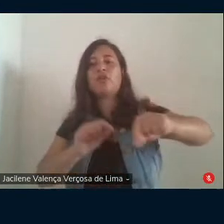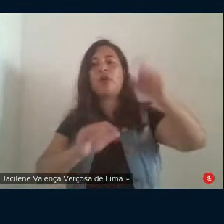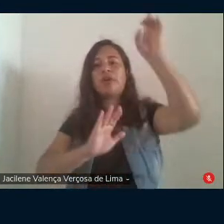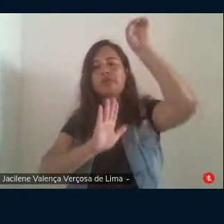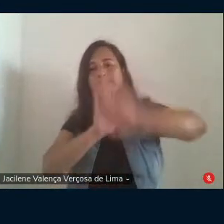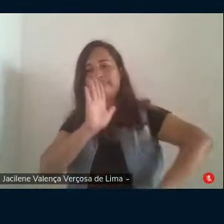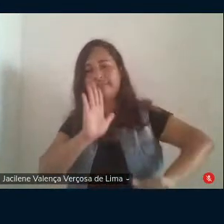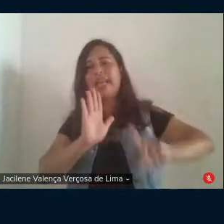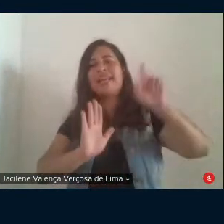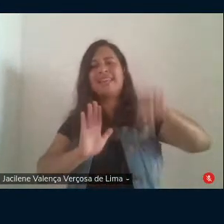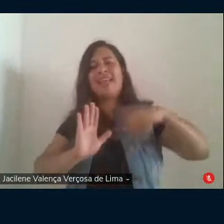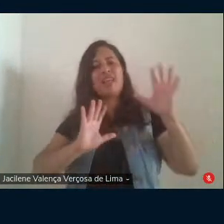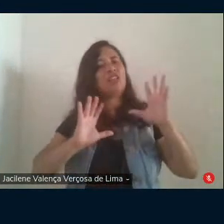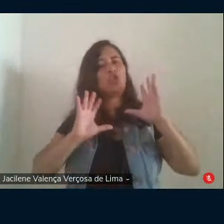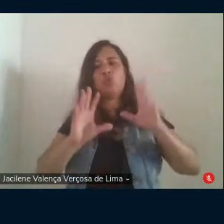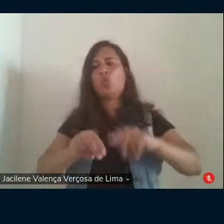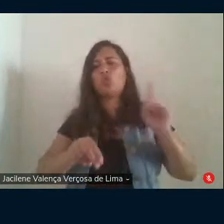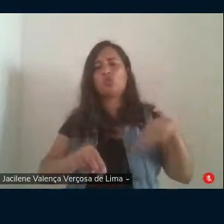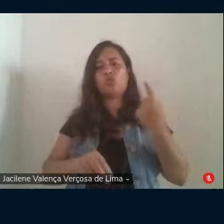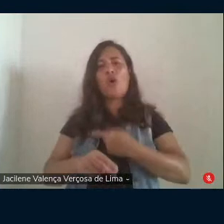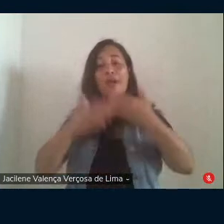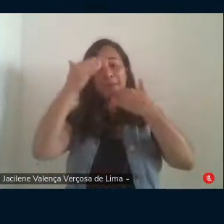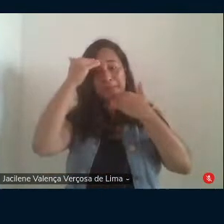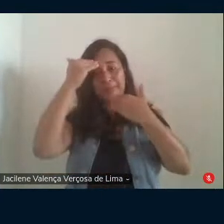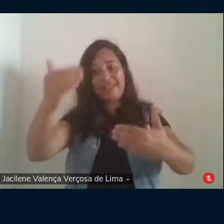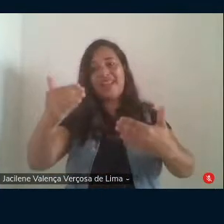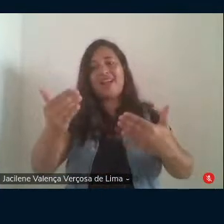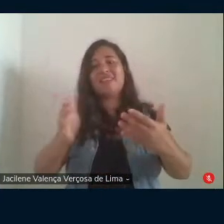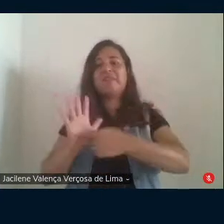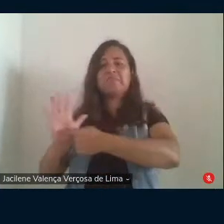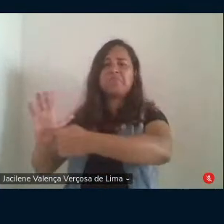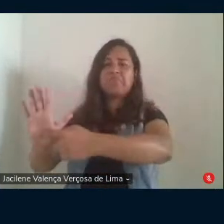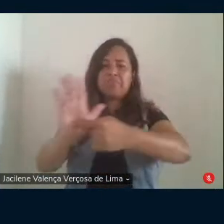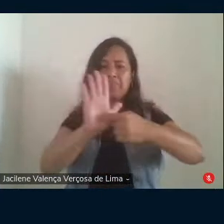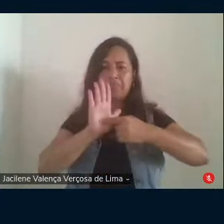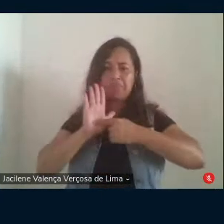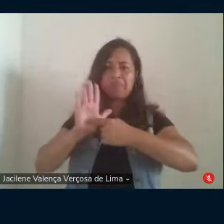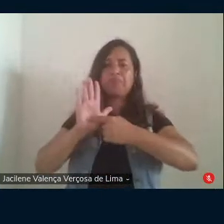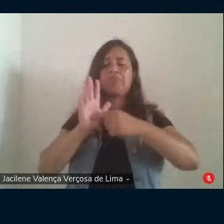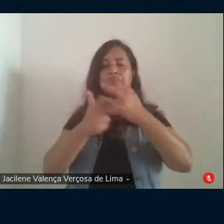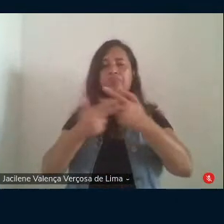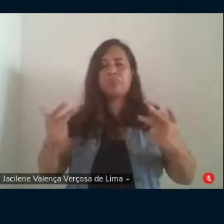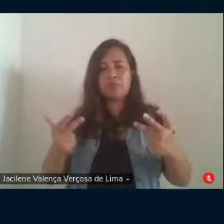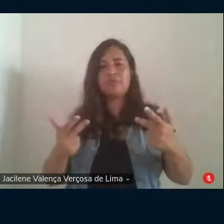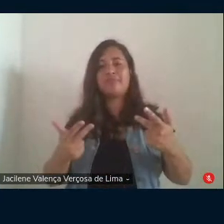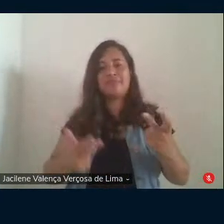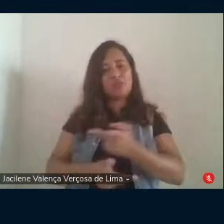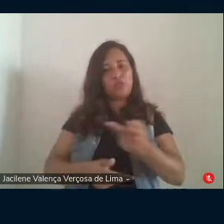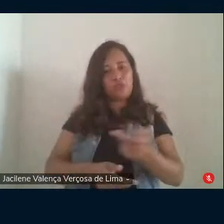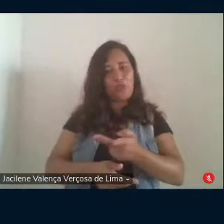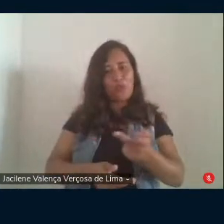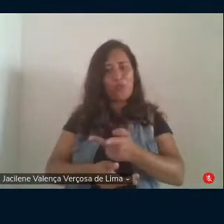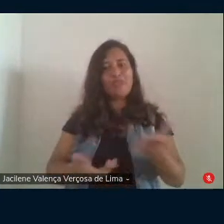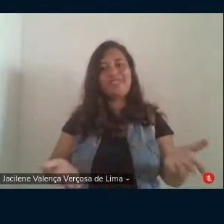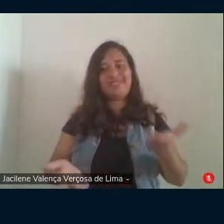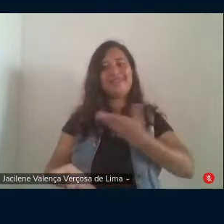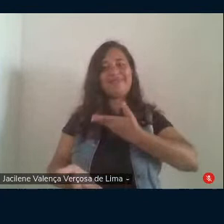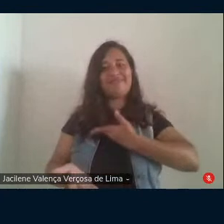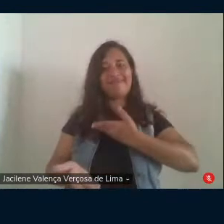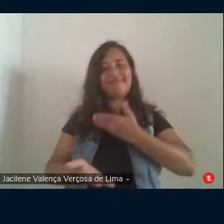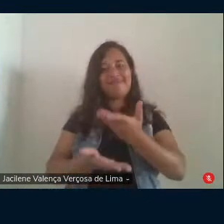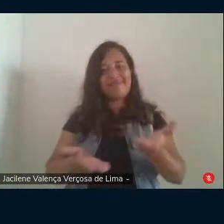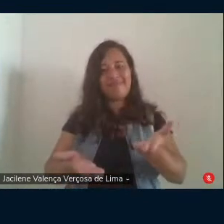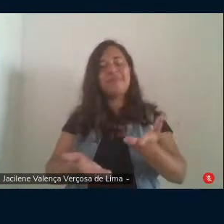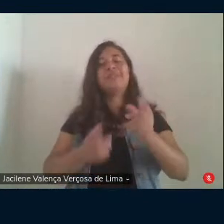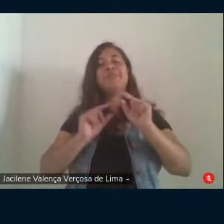que são de todos nós muito obrigada pelas exposições de ambos de ambos os colegas para